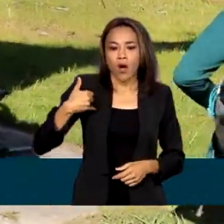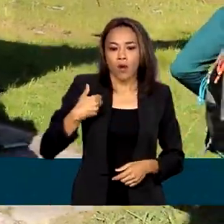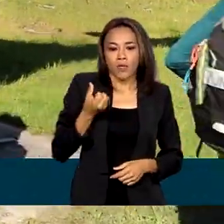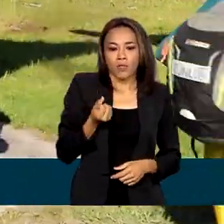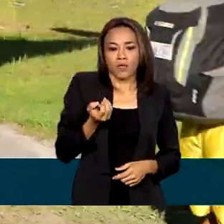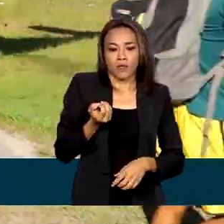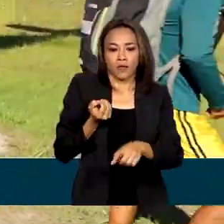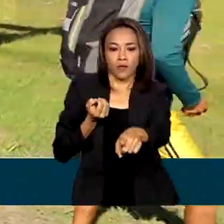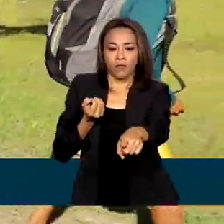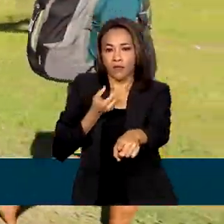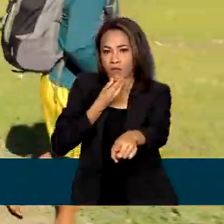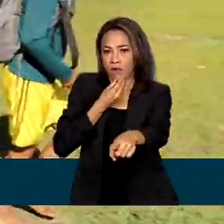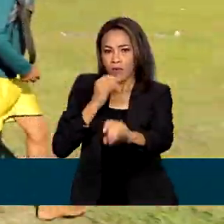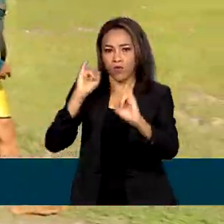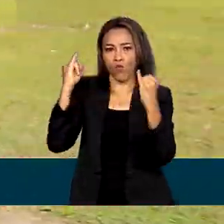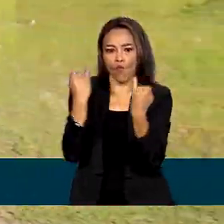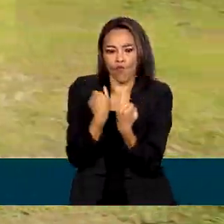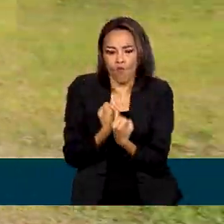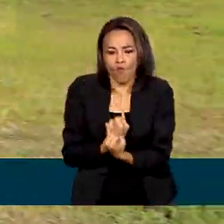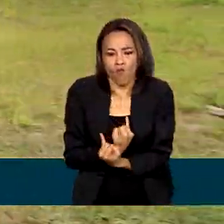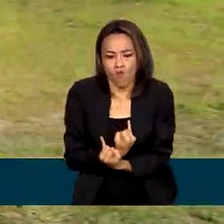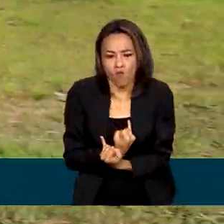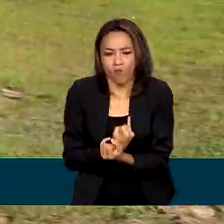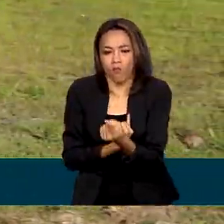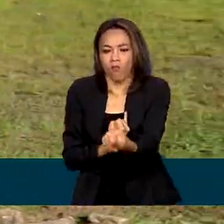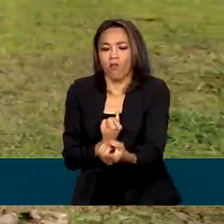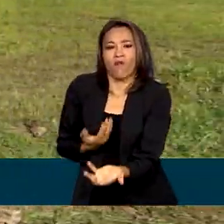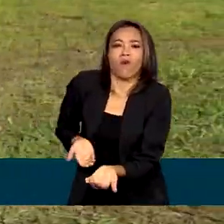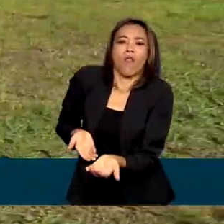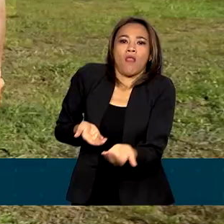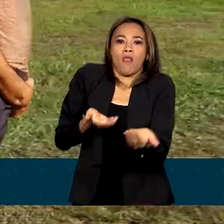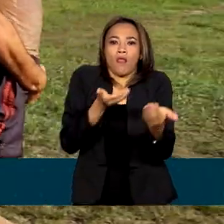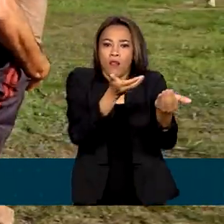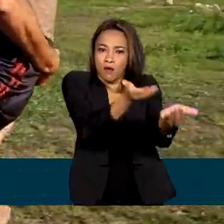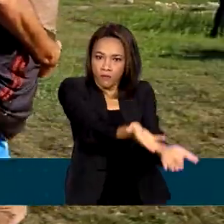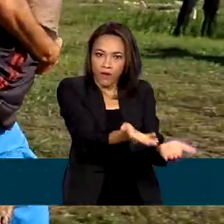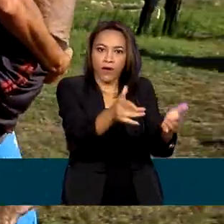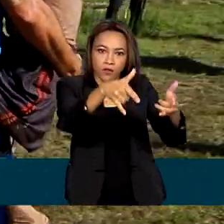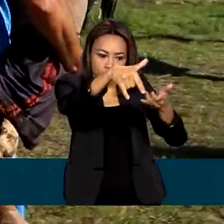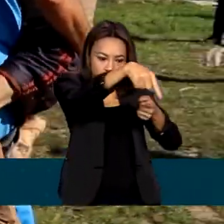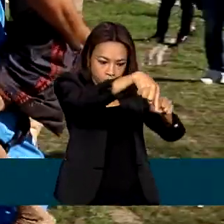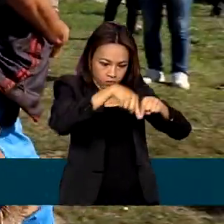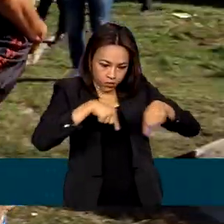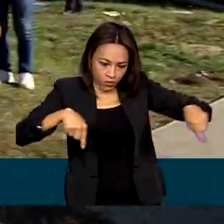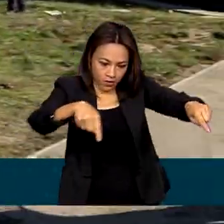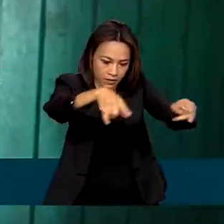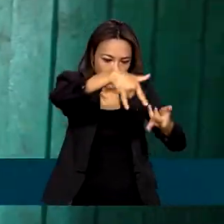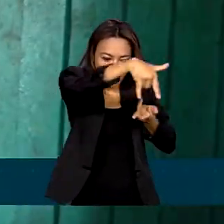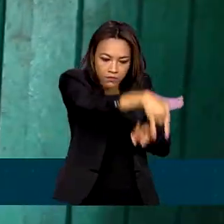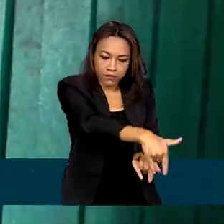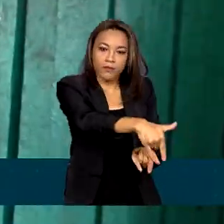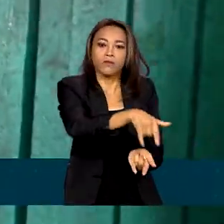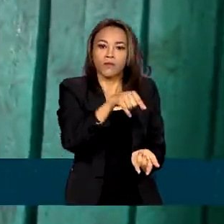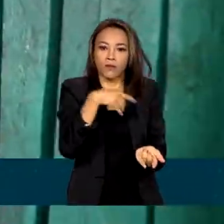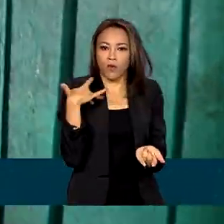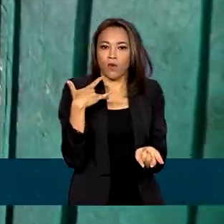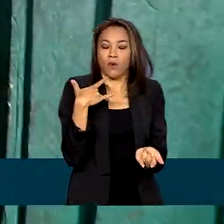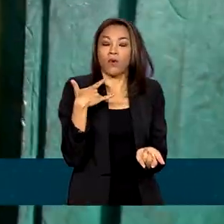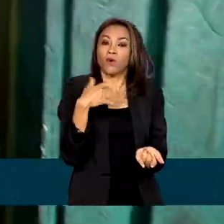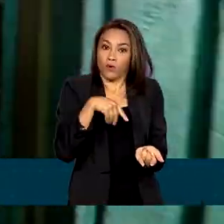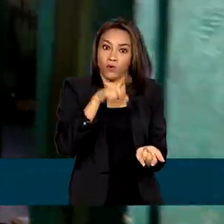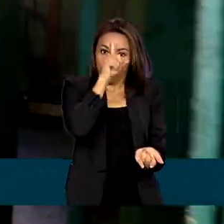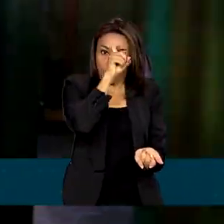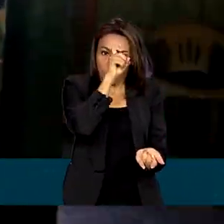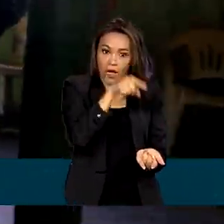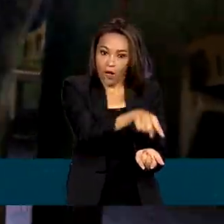chegou subnutrido e desidratado e foi encaminhado imediatamente para uma sala de estabilização. Médicos da Força